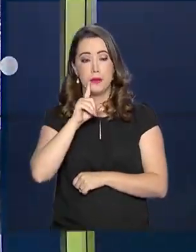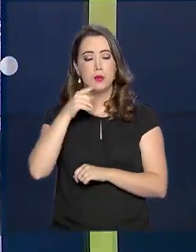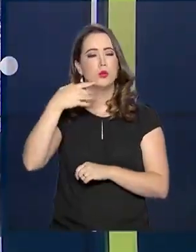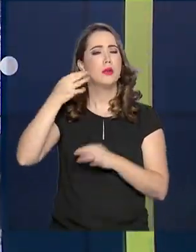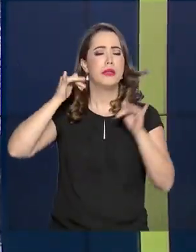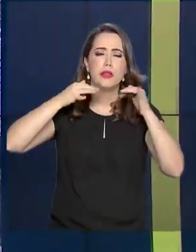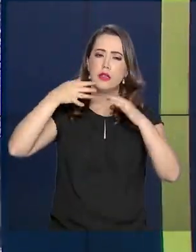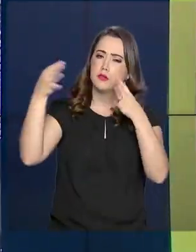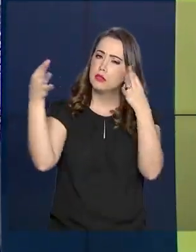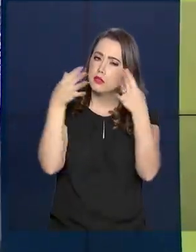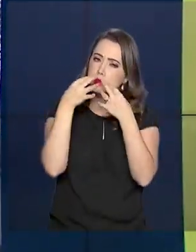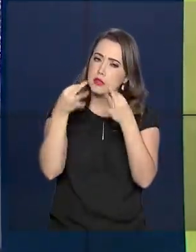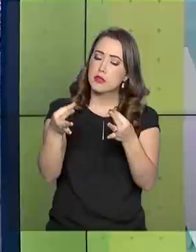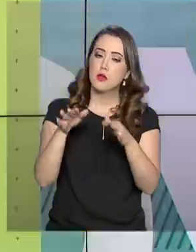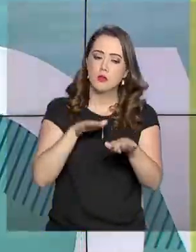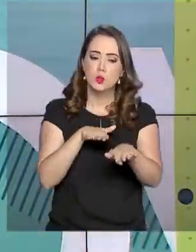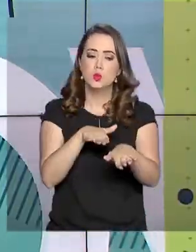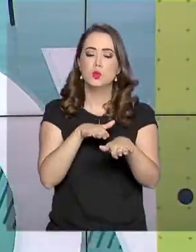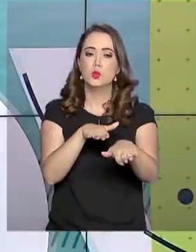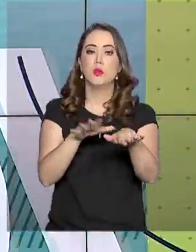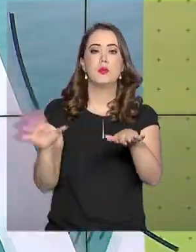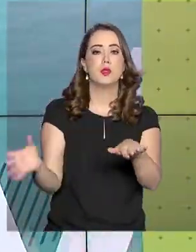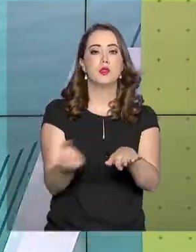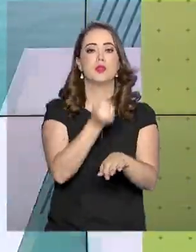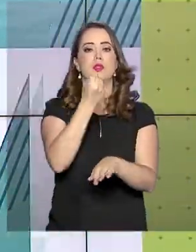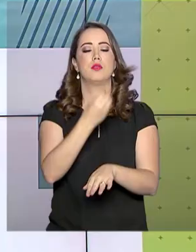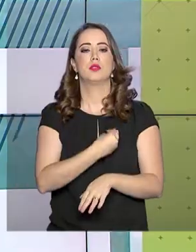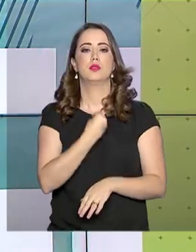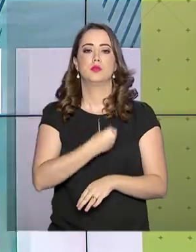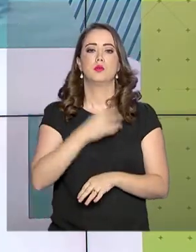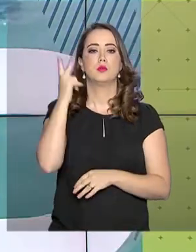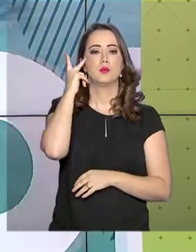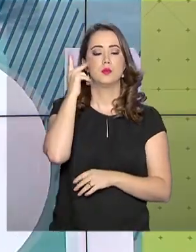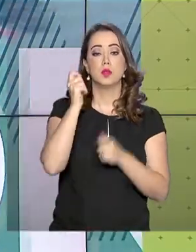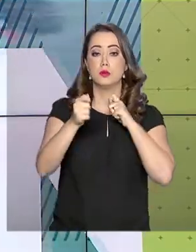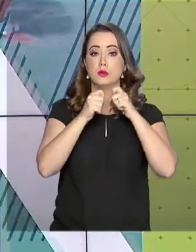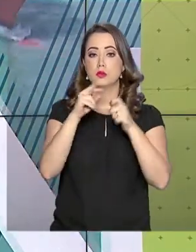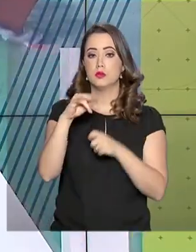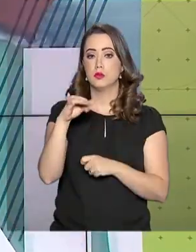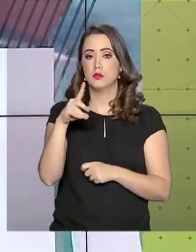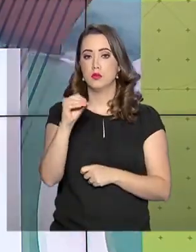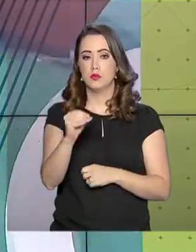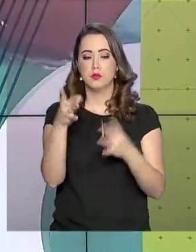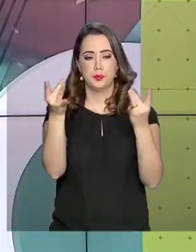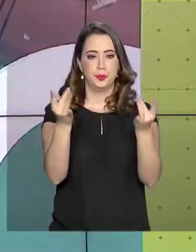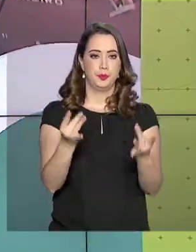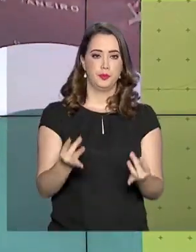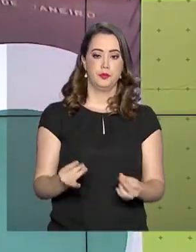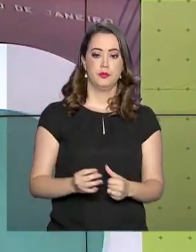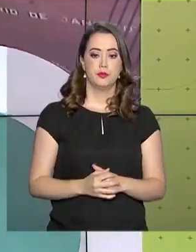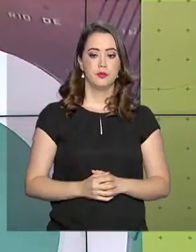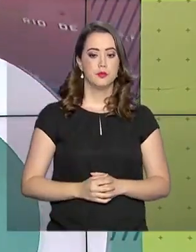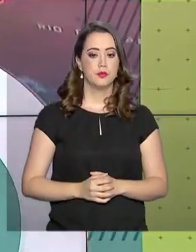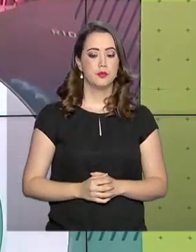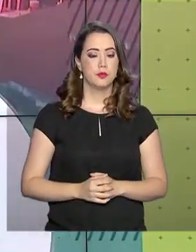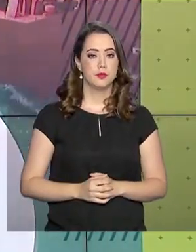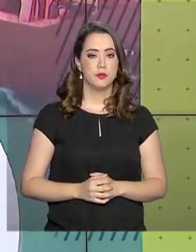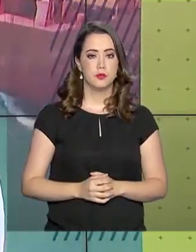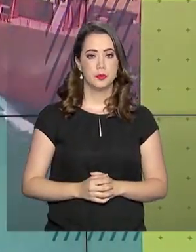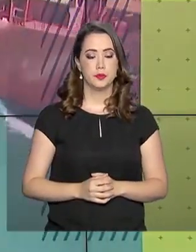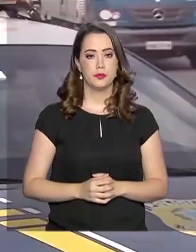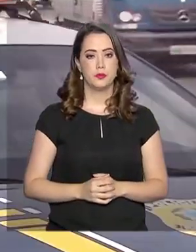conscientização no trânsito para salvar vidas. De São Paulo, o repórter Ricardo Ferraz tem outras informações.